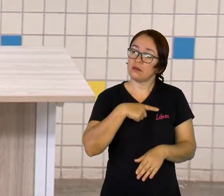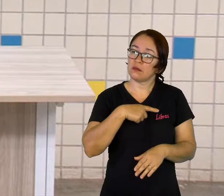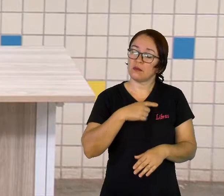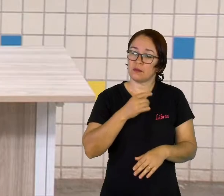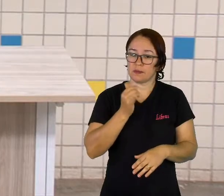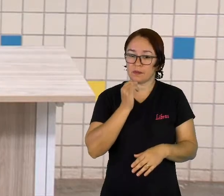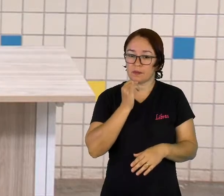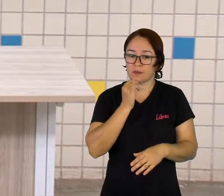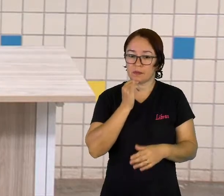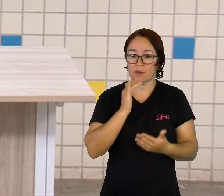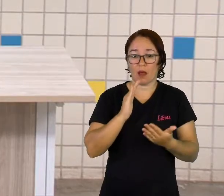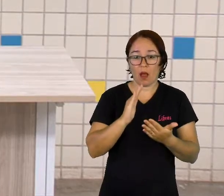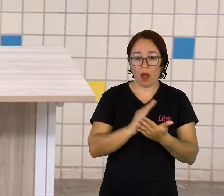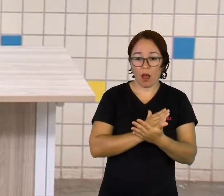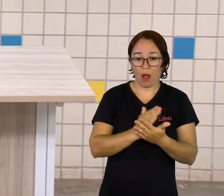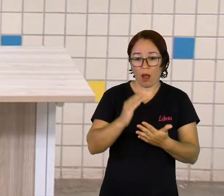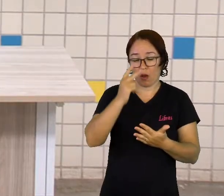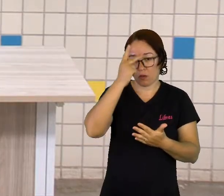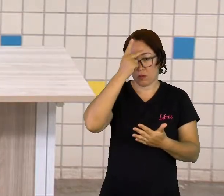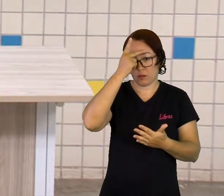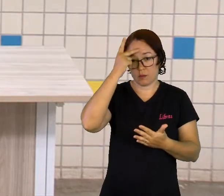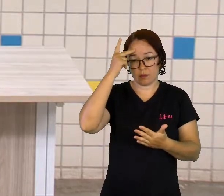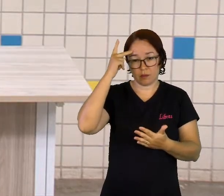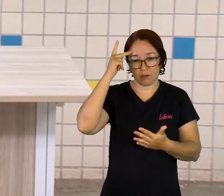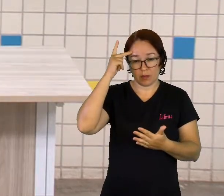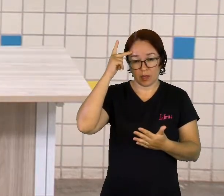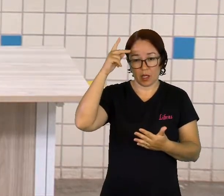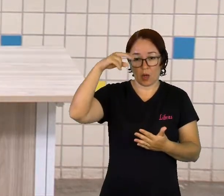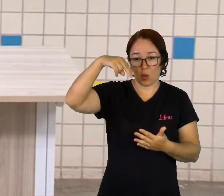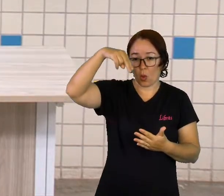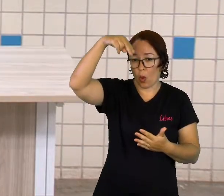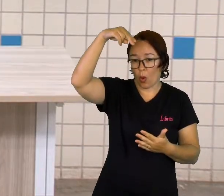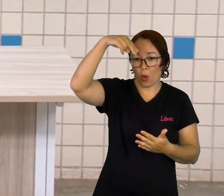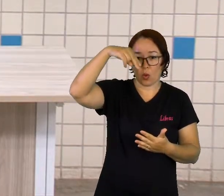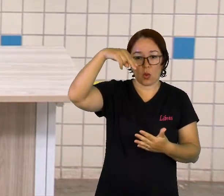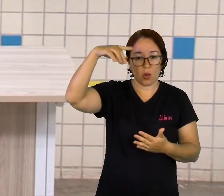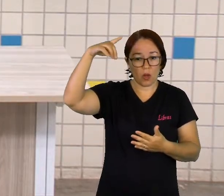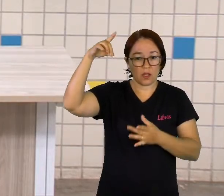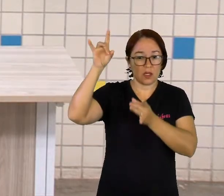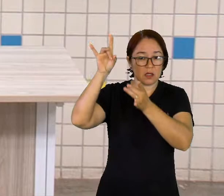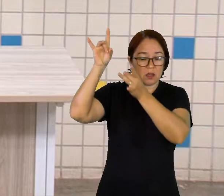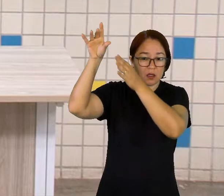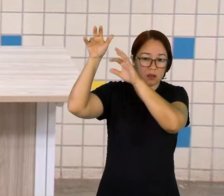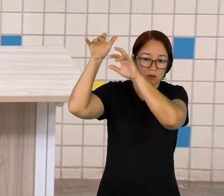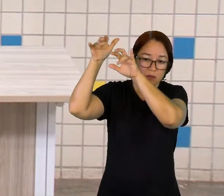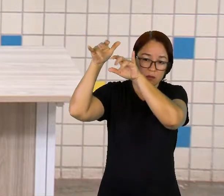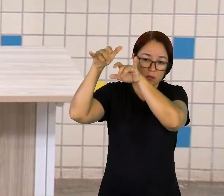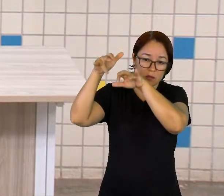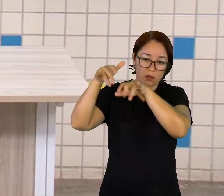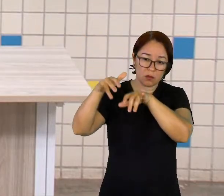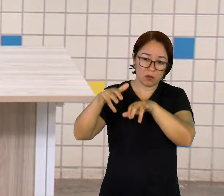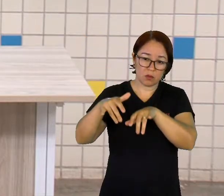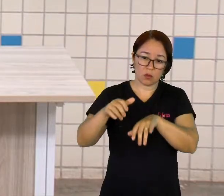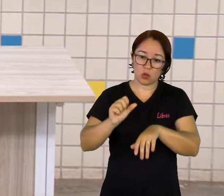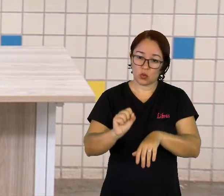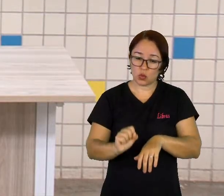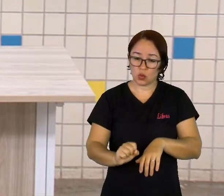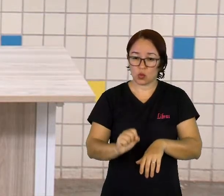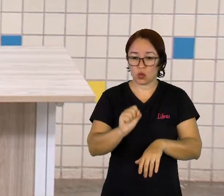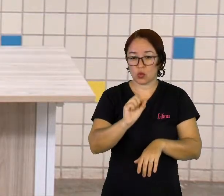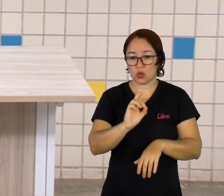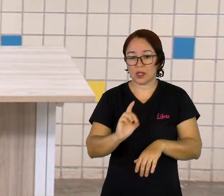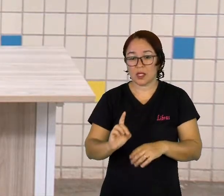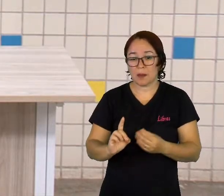pessoas que saem da região do nordeste e vão para a região sul, região sudeste, em